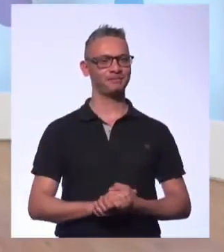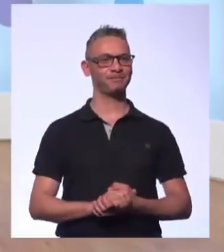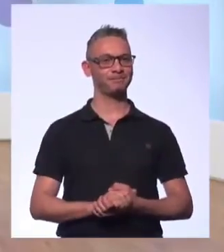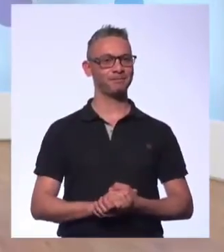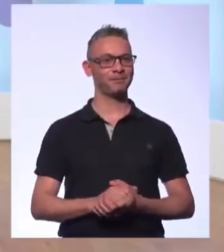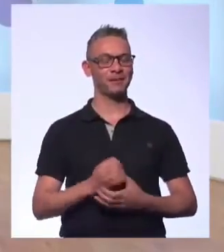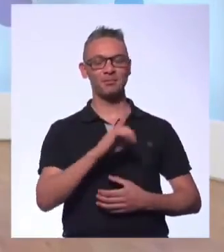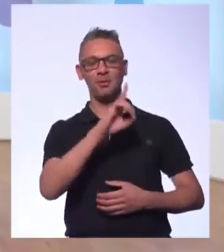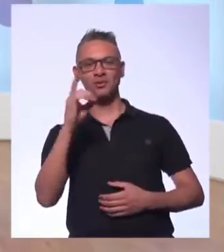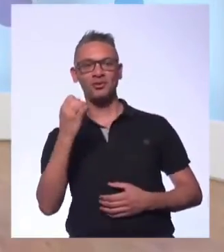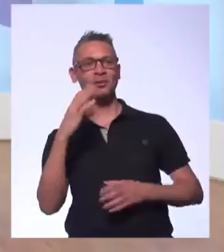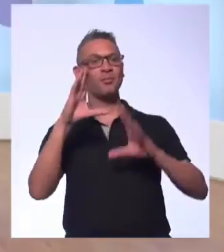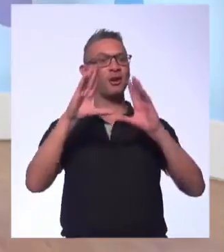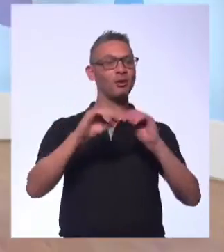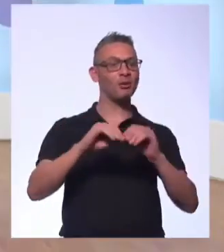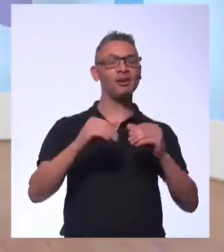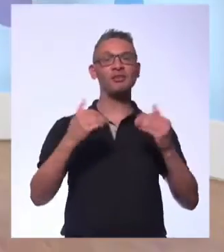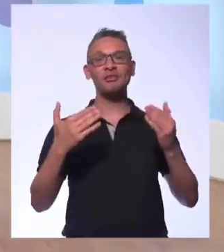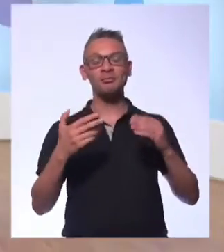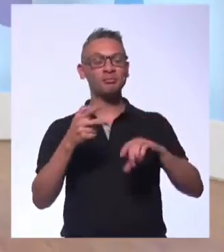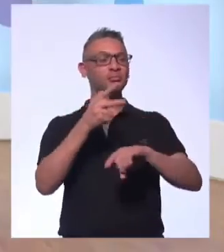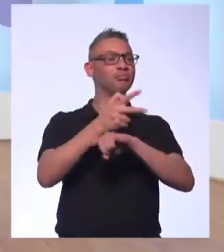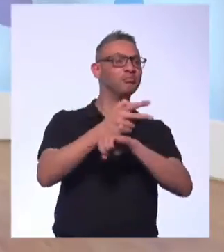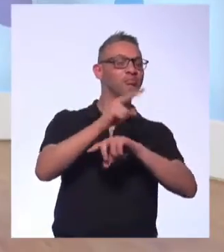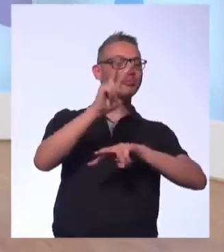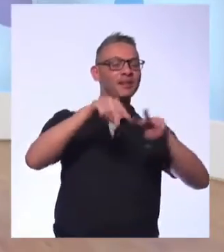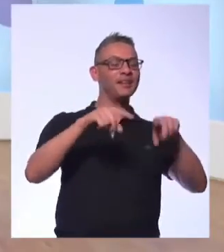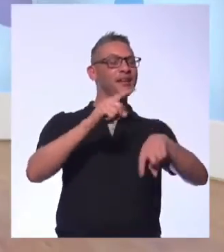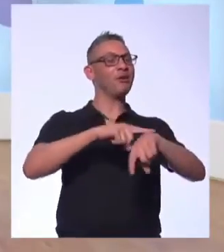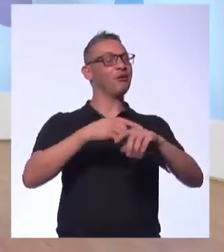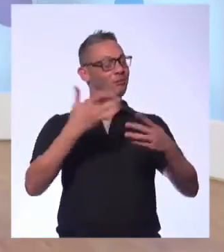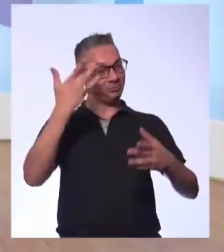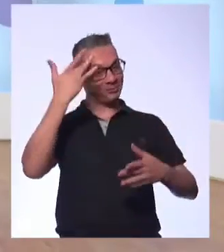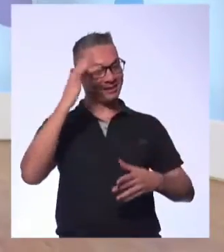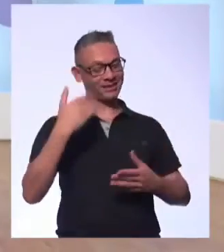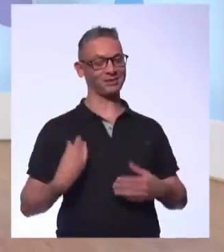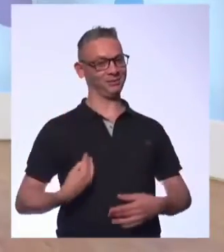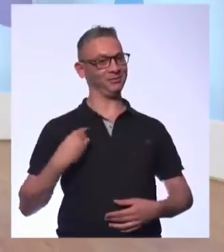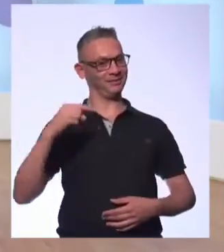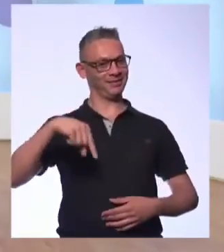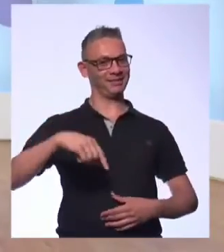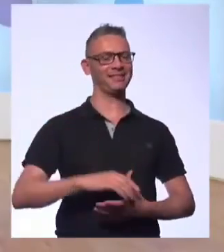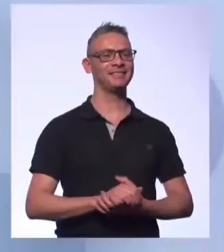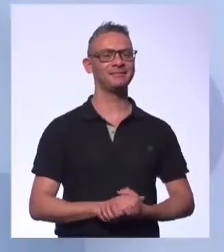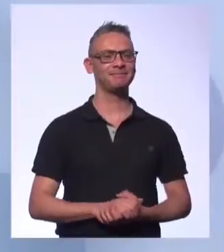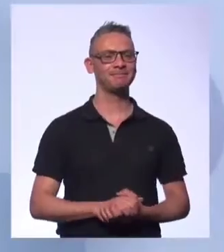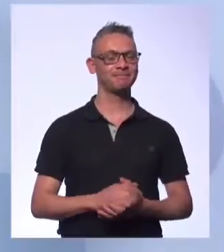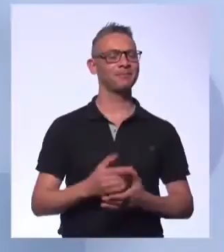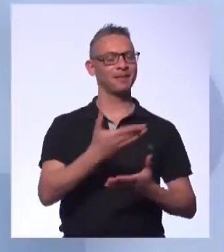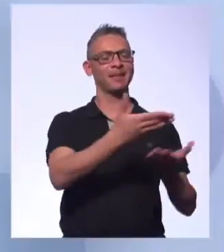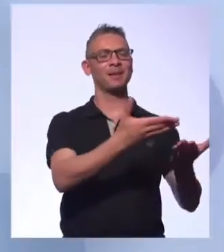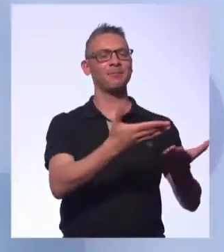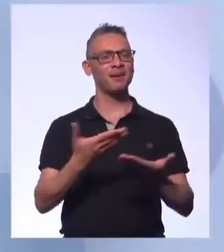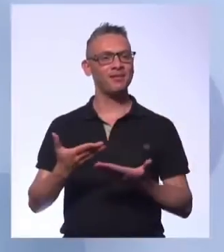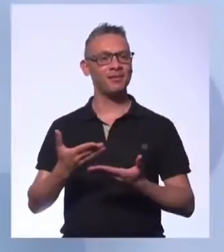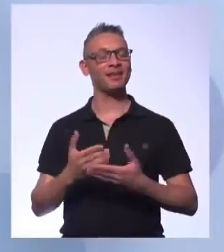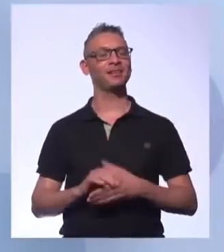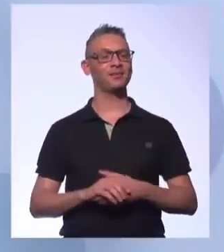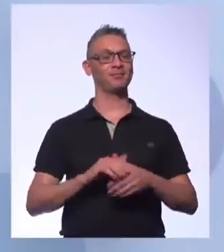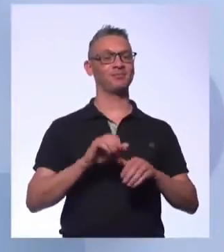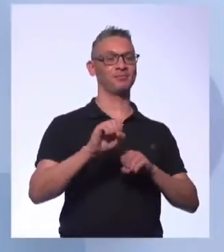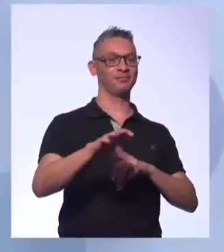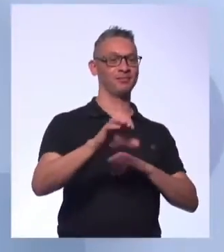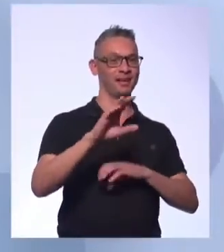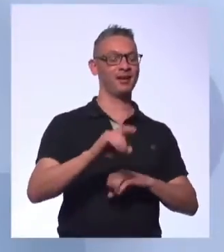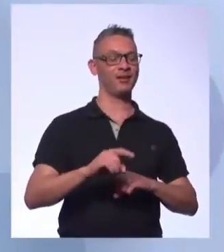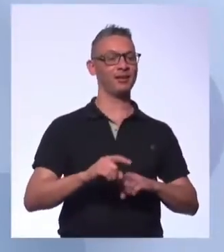dia, boa noite. Não sei o que você está vendo essa aula. Estamos aqui. Então, antes de mais nada, sejam bem-vindos a mais uma aula